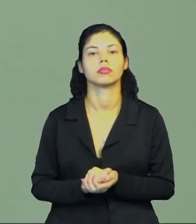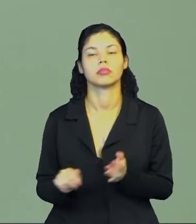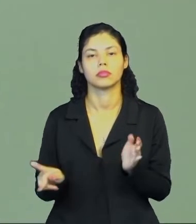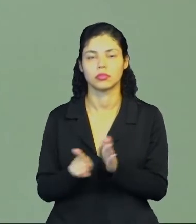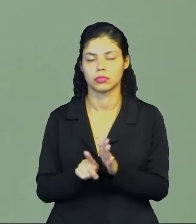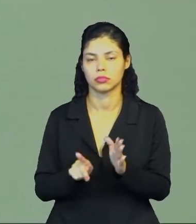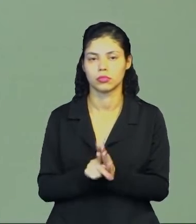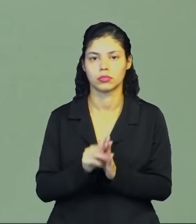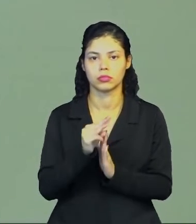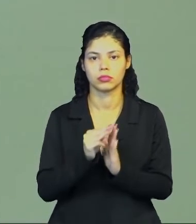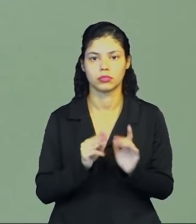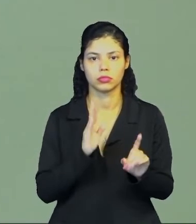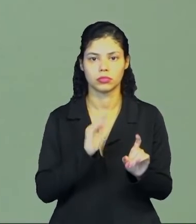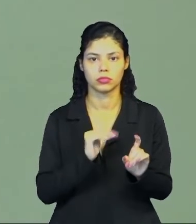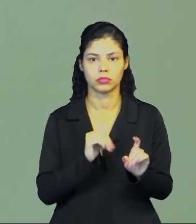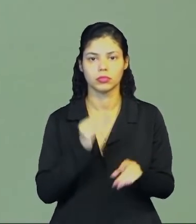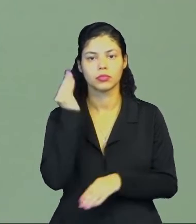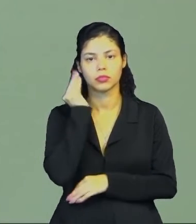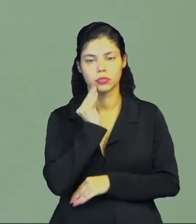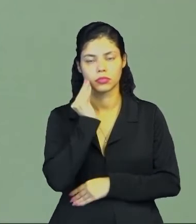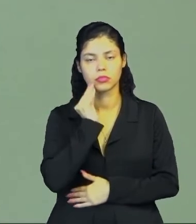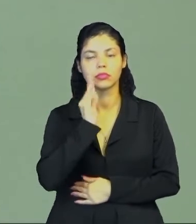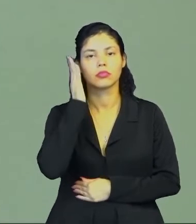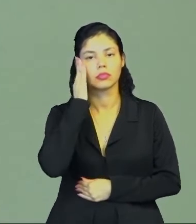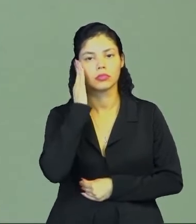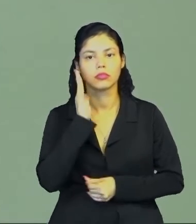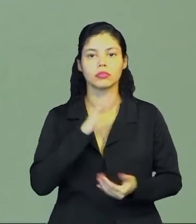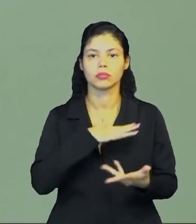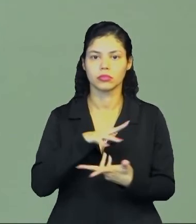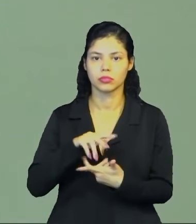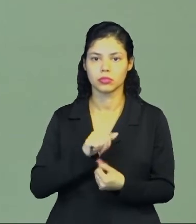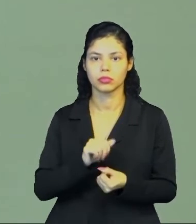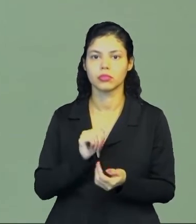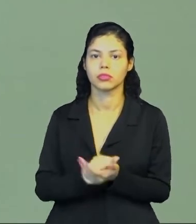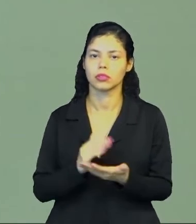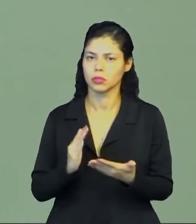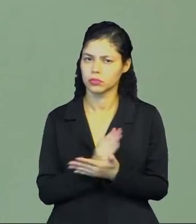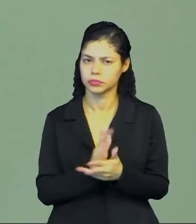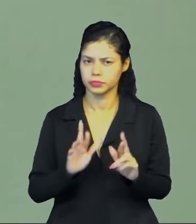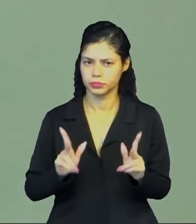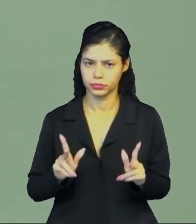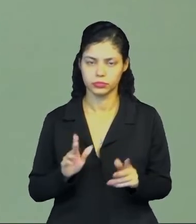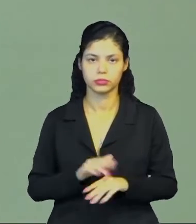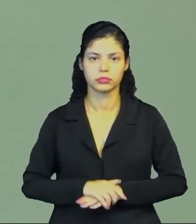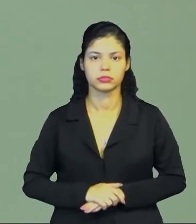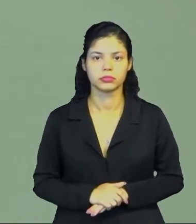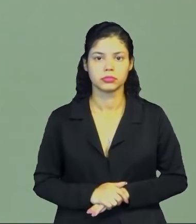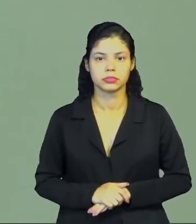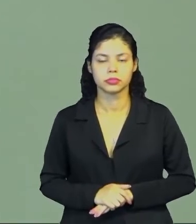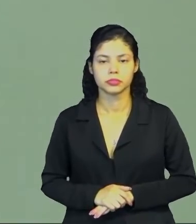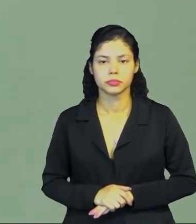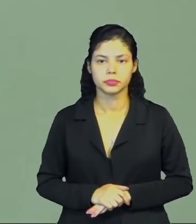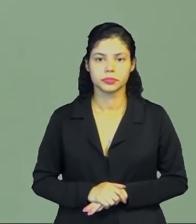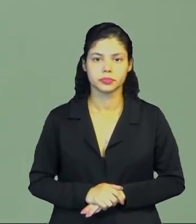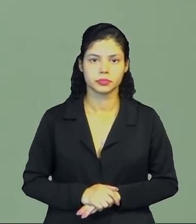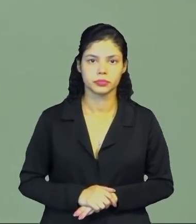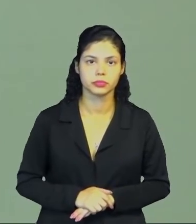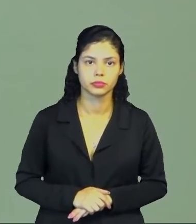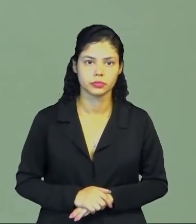mitologia para também tentar entender o mundo, né? Então, não é algo tão diferente assim, né?